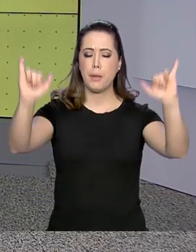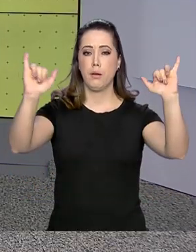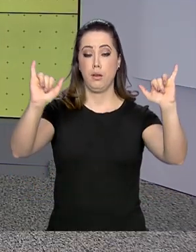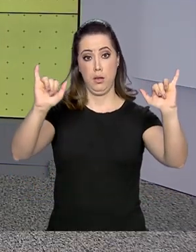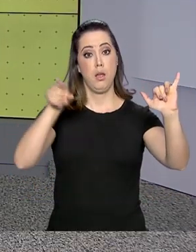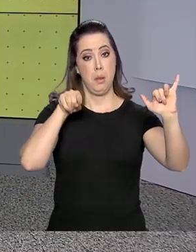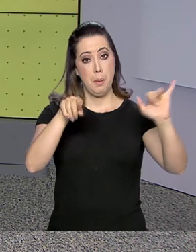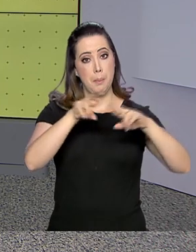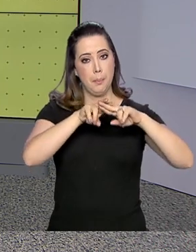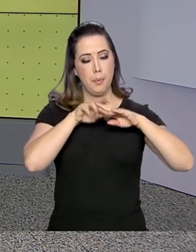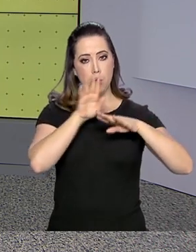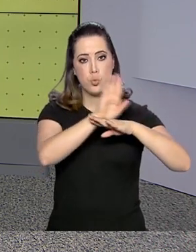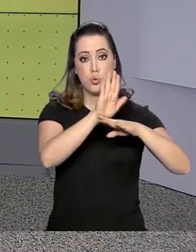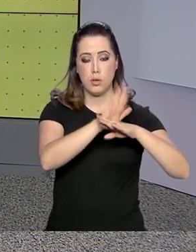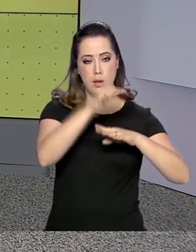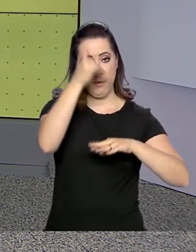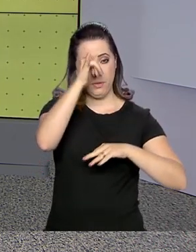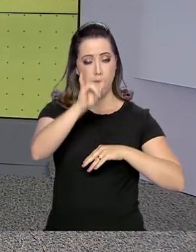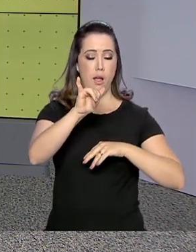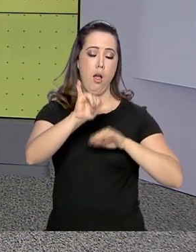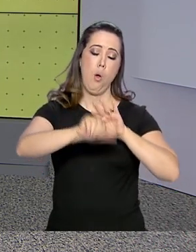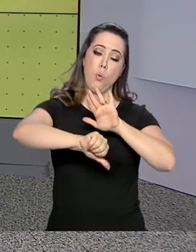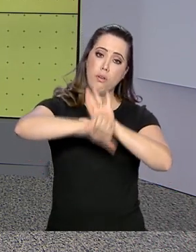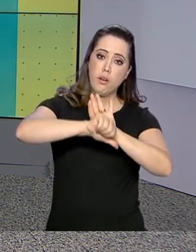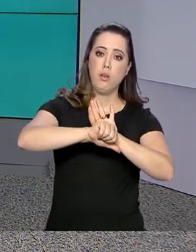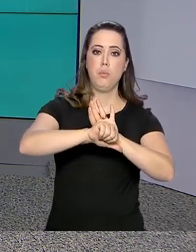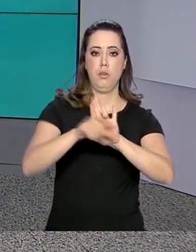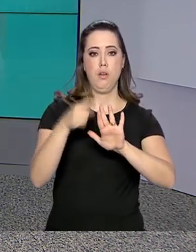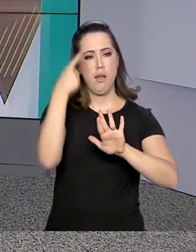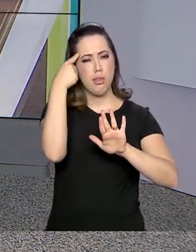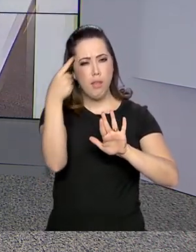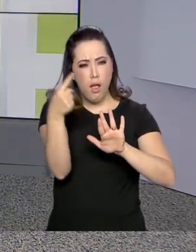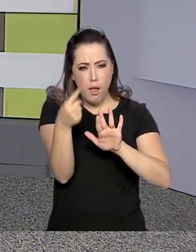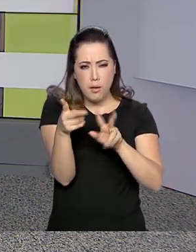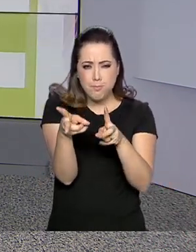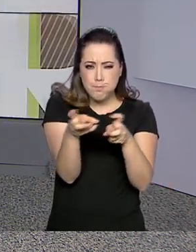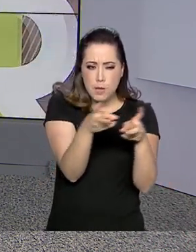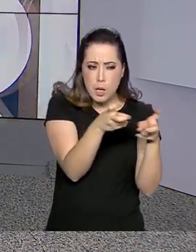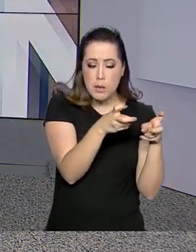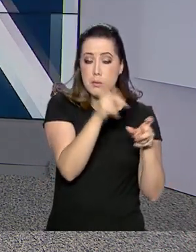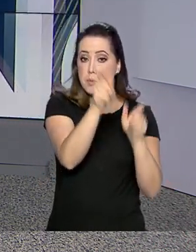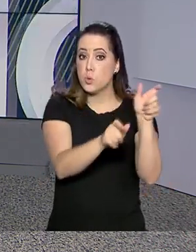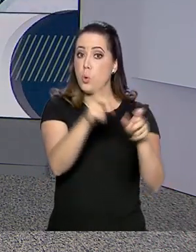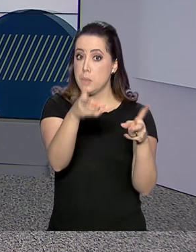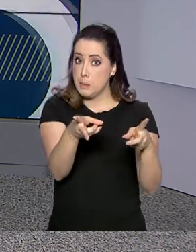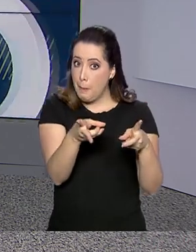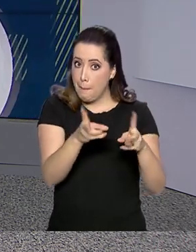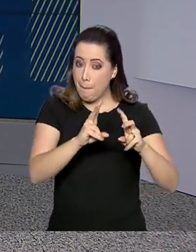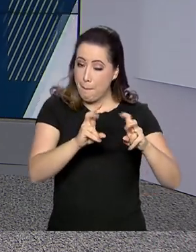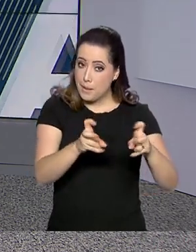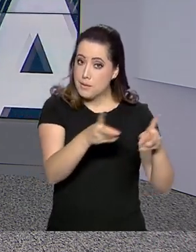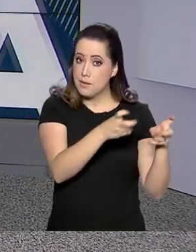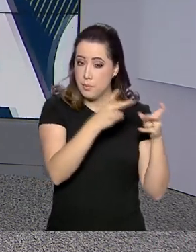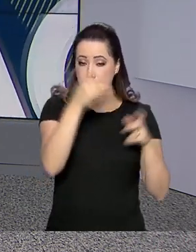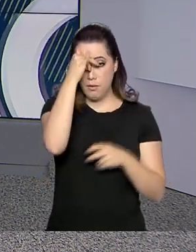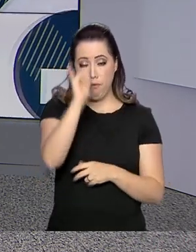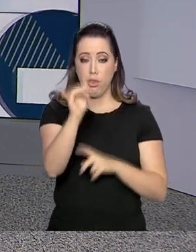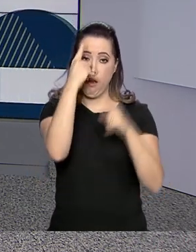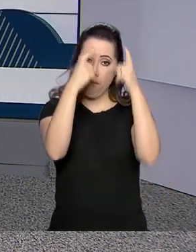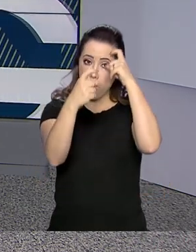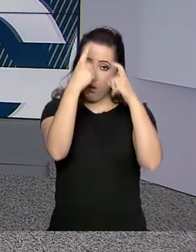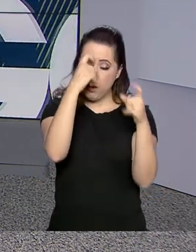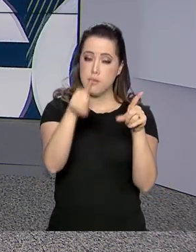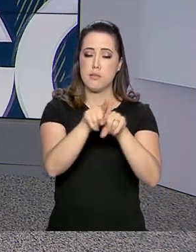apoio ao pacote anticrime. A ideia é sensibilizar a população para o combate à violência e também os parlamentares para a